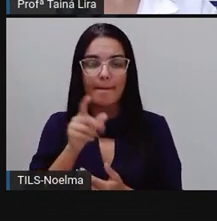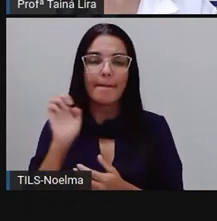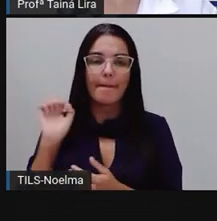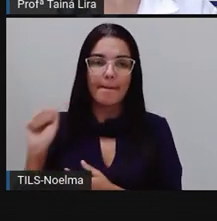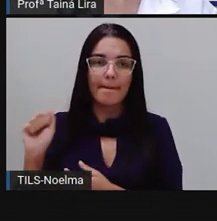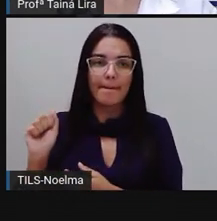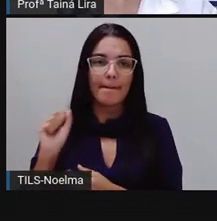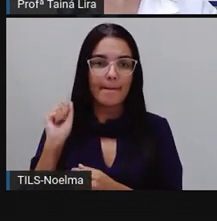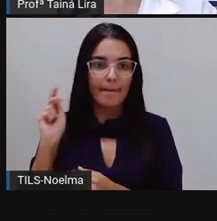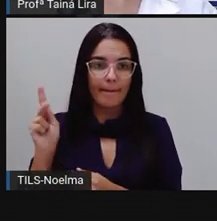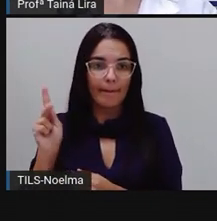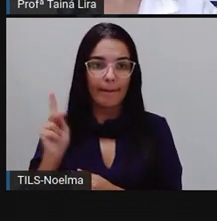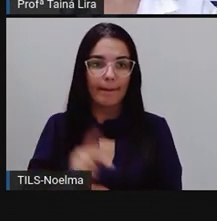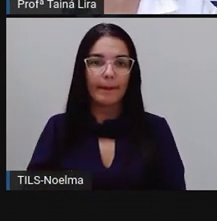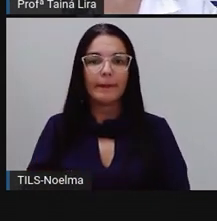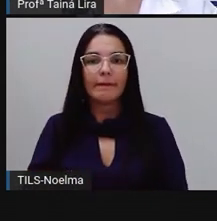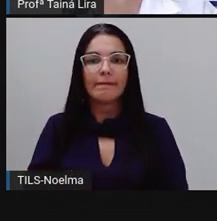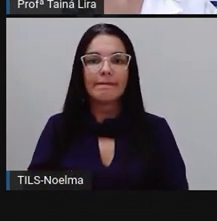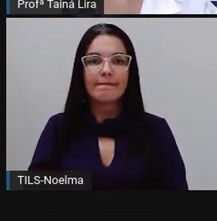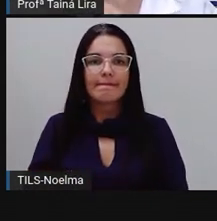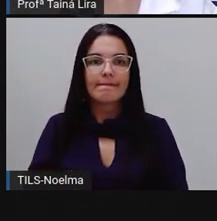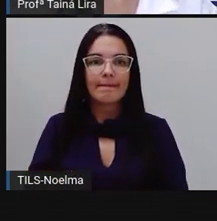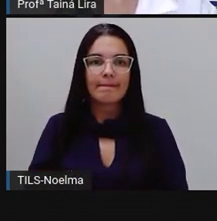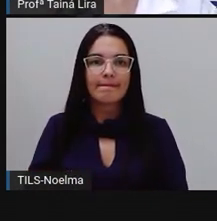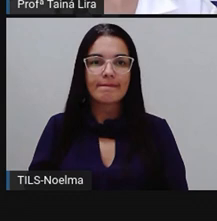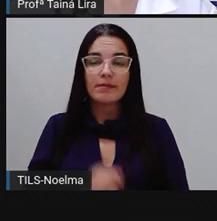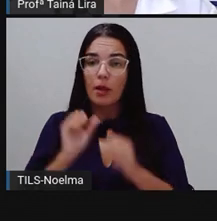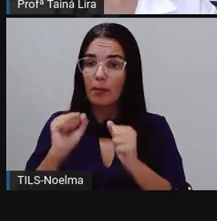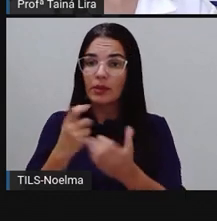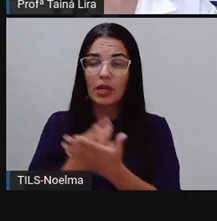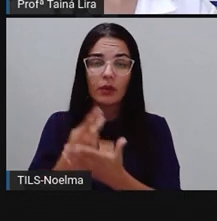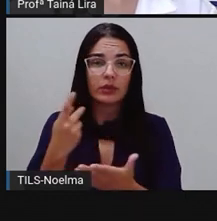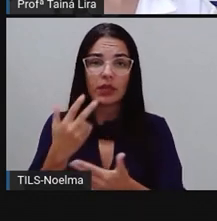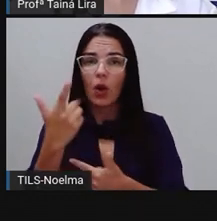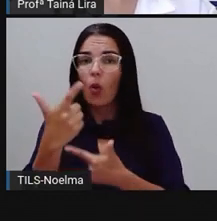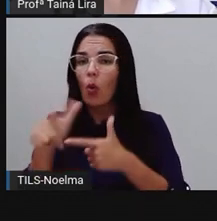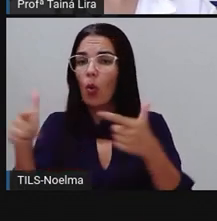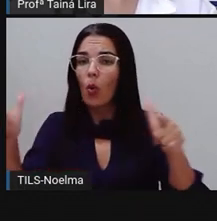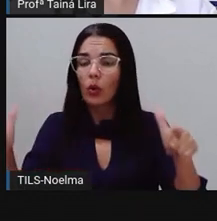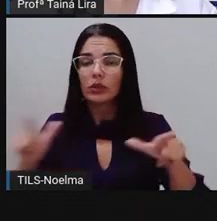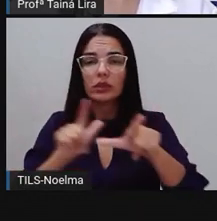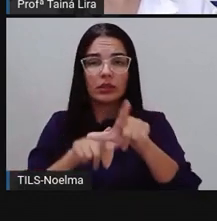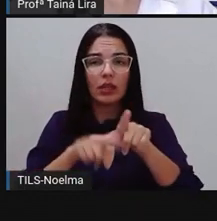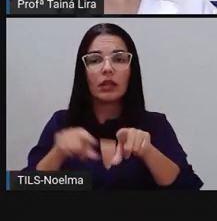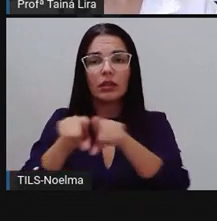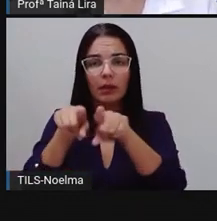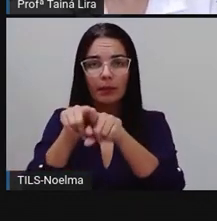aqui, tá bom? E isso pode acontecer com outras letras também, certo?